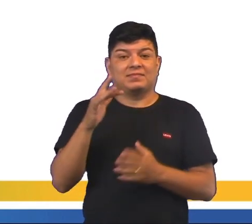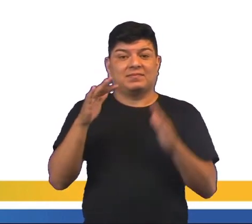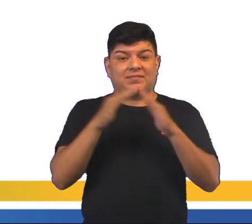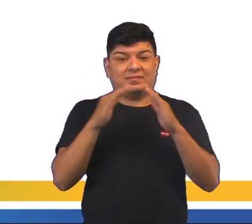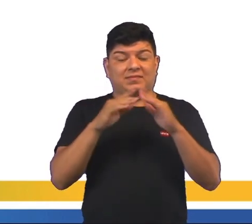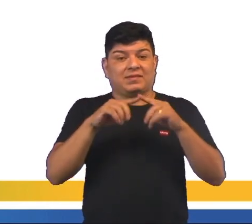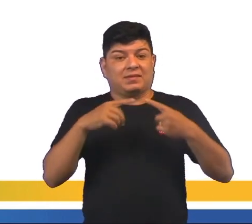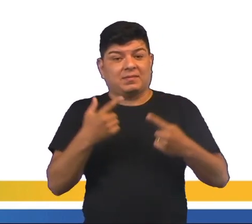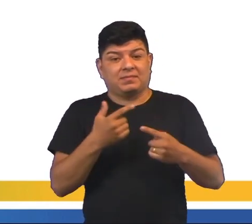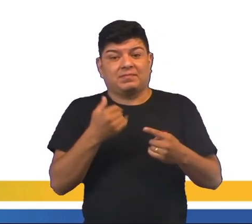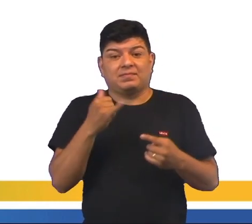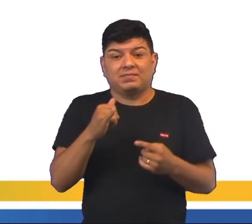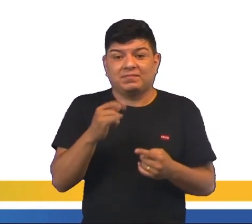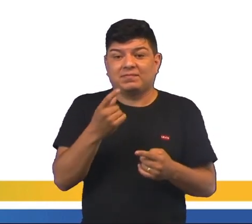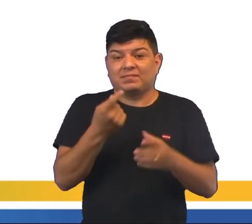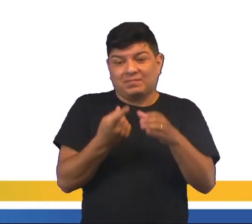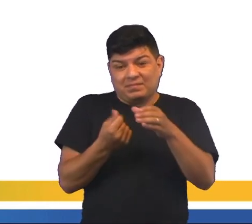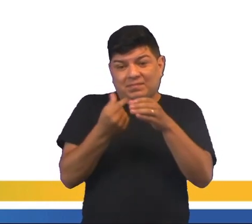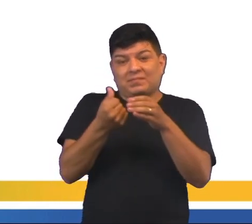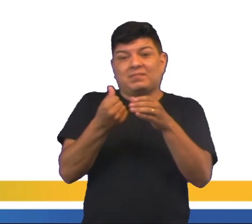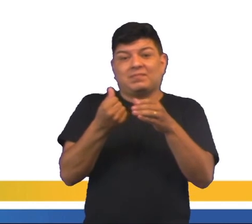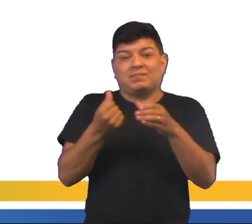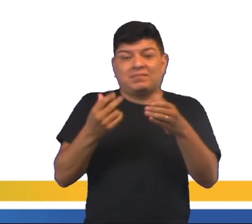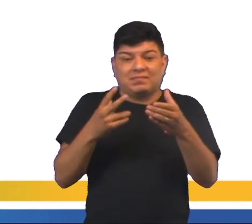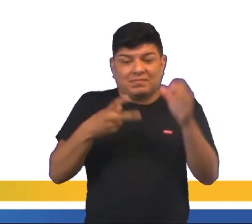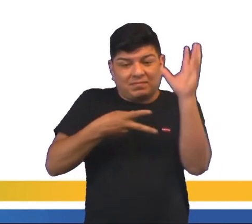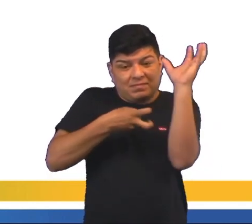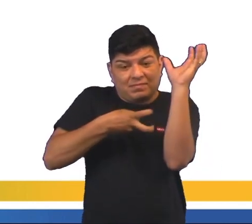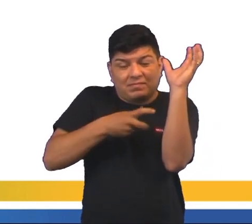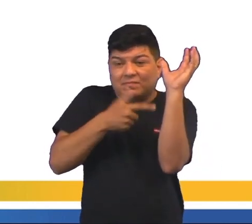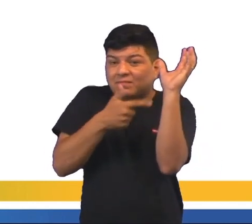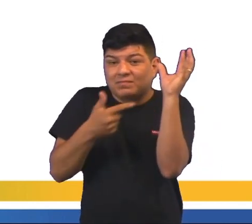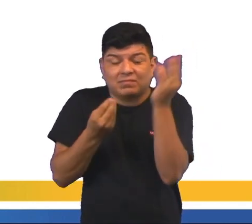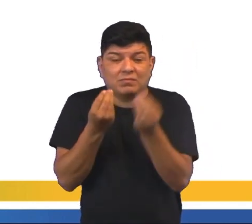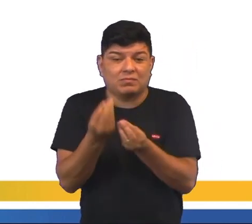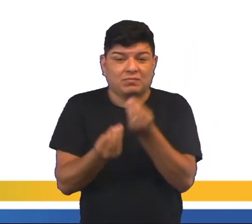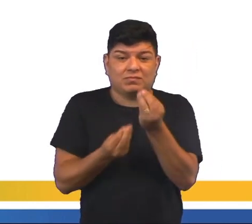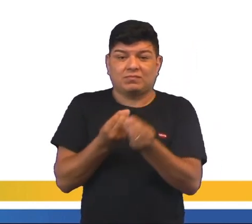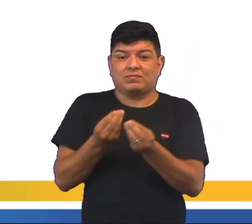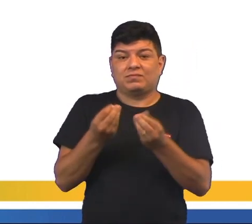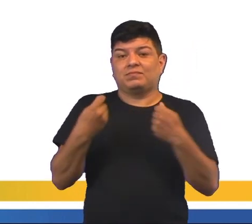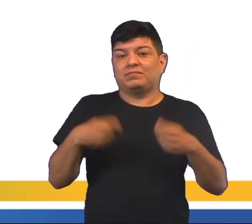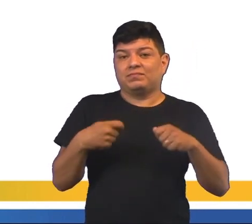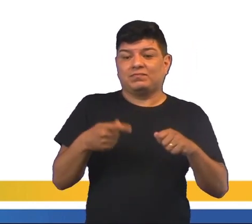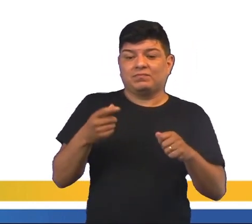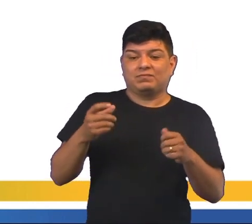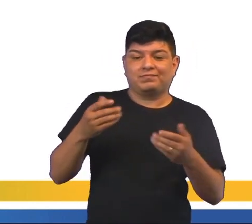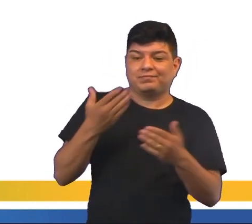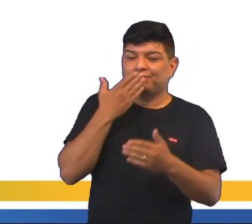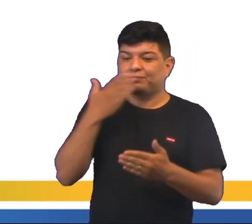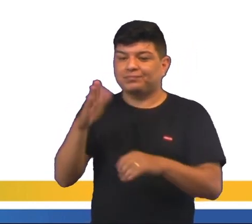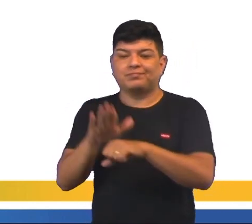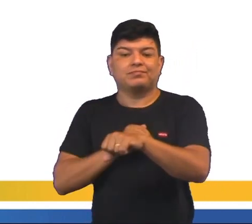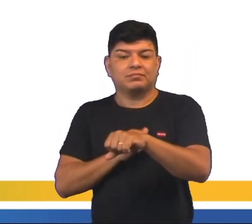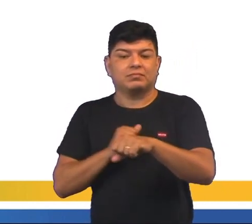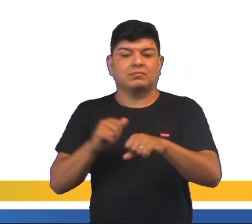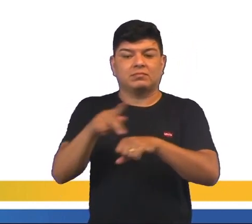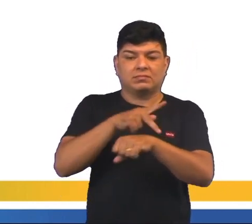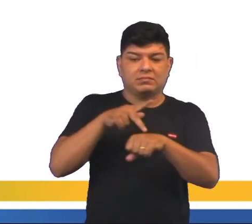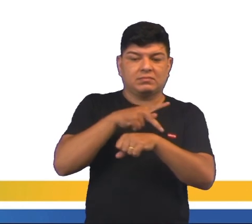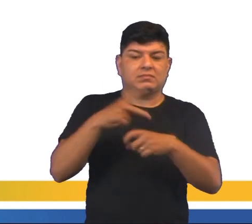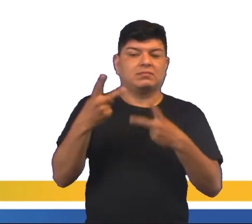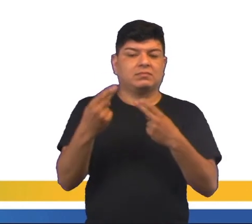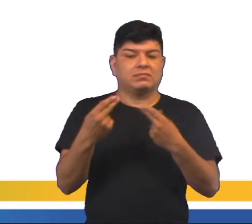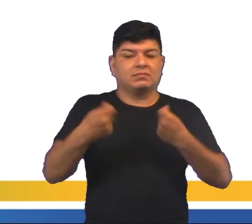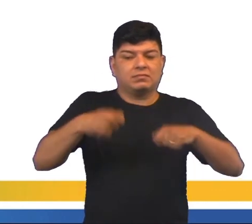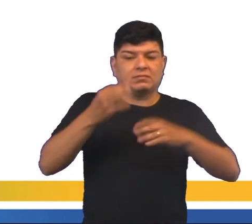mas se você não tiver capital para poder fazer exploração, não tem como você fazer. Você vai ter que recorrer a alguém. Assim acontece com os países.